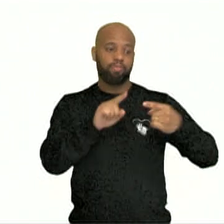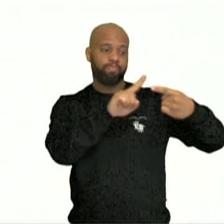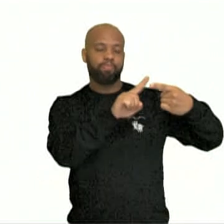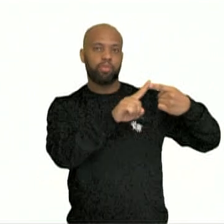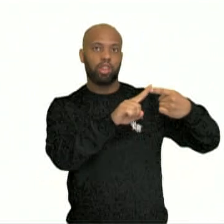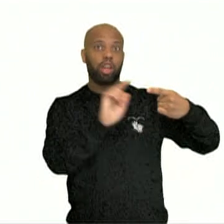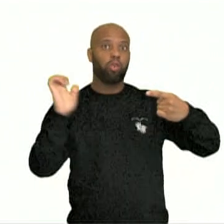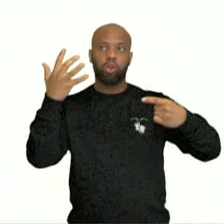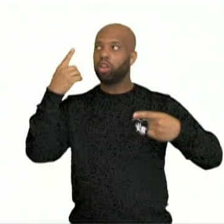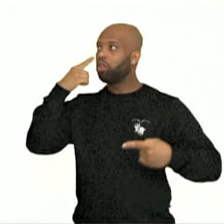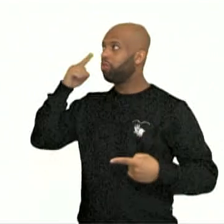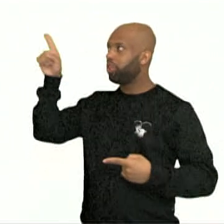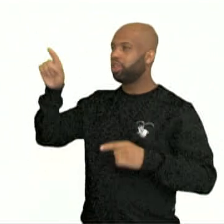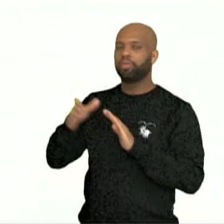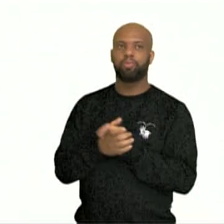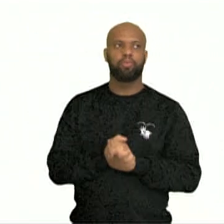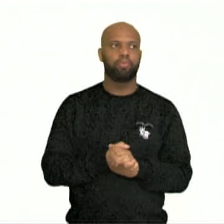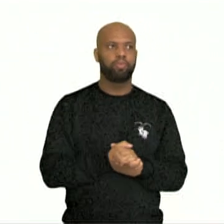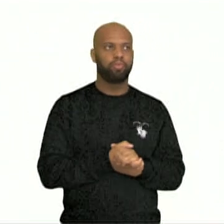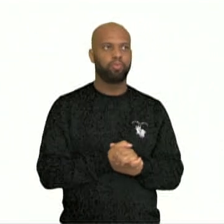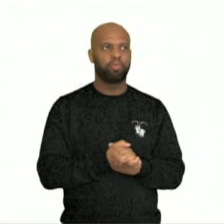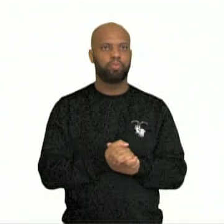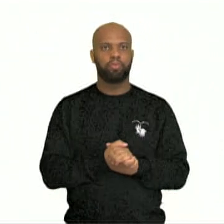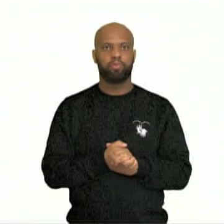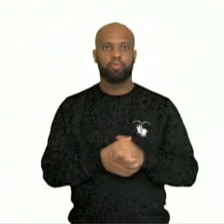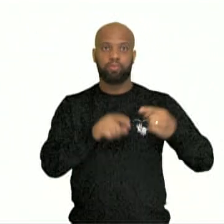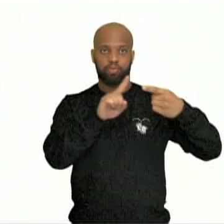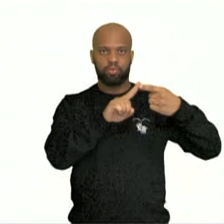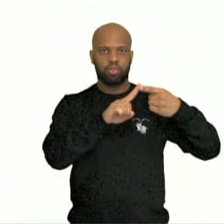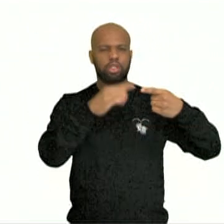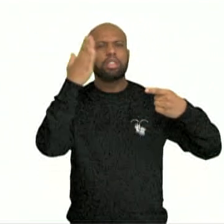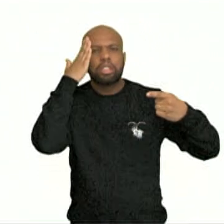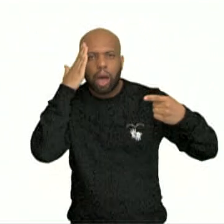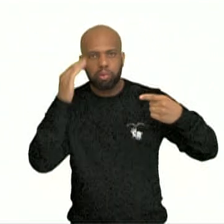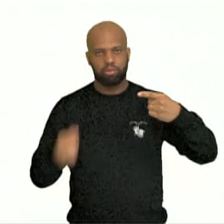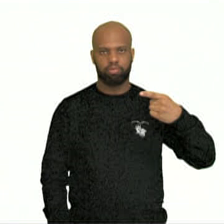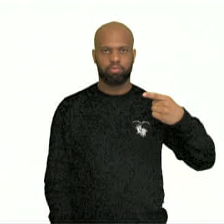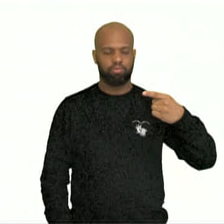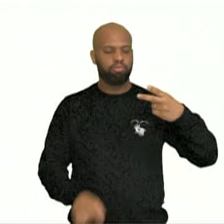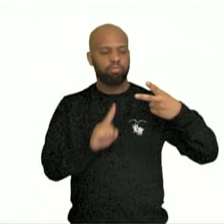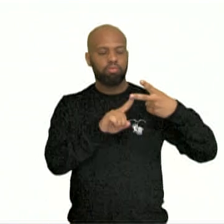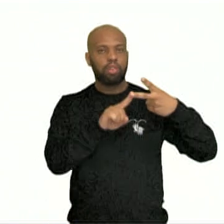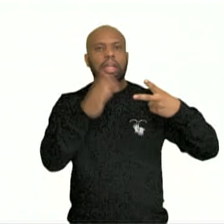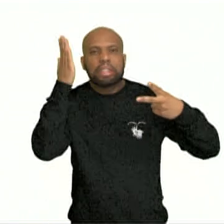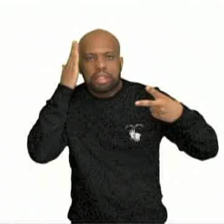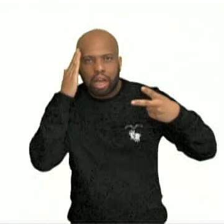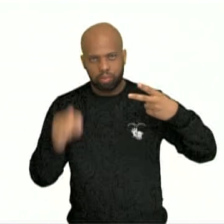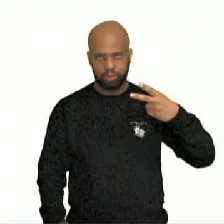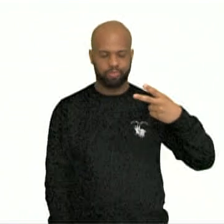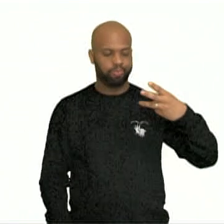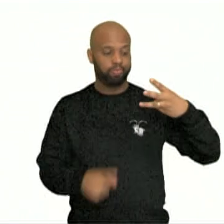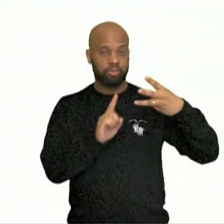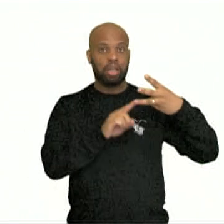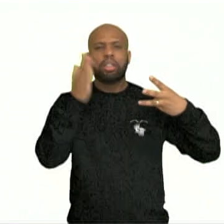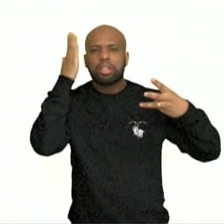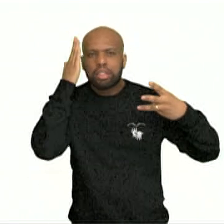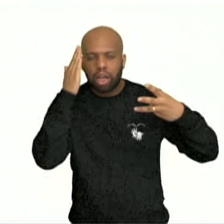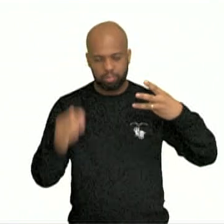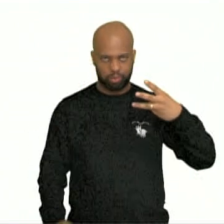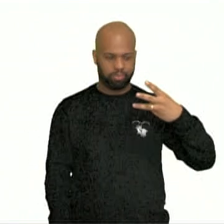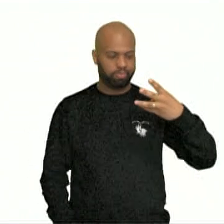ocorreu aqui, pessoal, que saiba, né? Então, essa parte aqui, que saiba, ela se repetiu por quatro vezes aqui